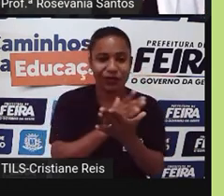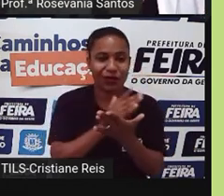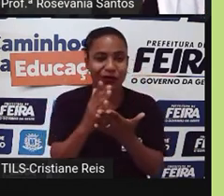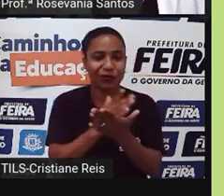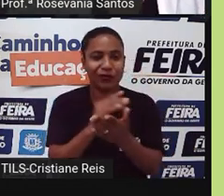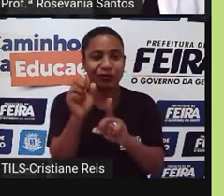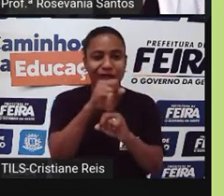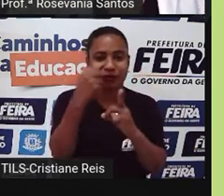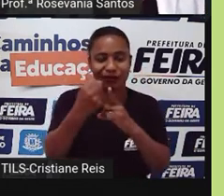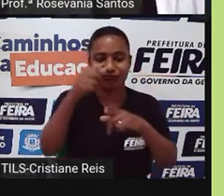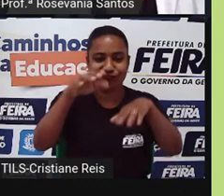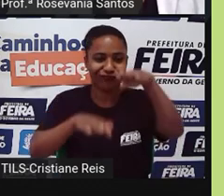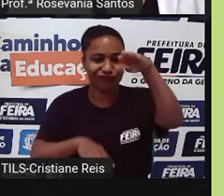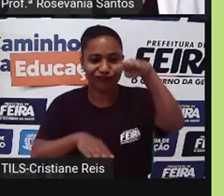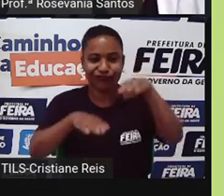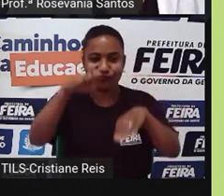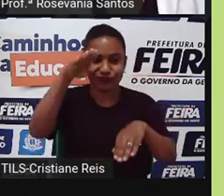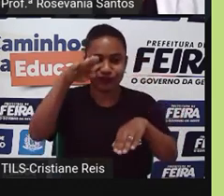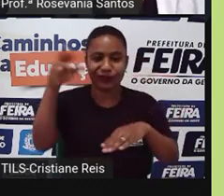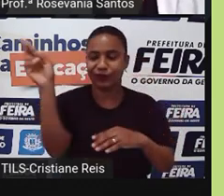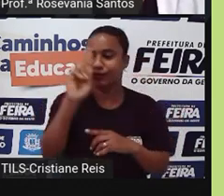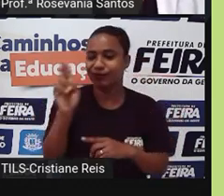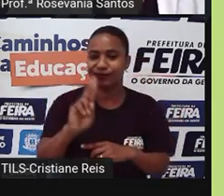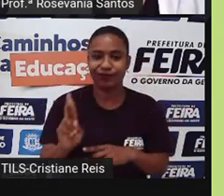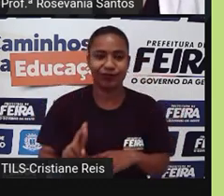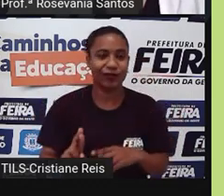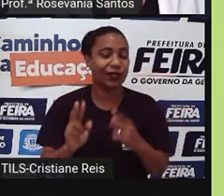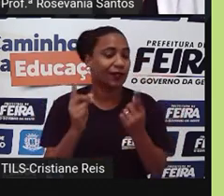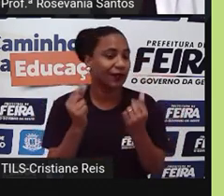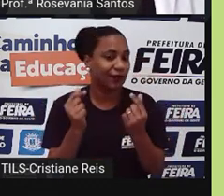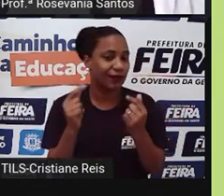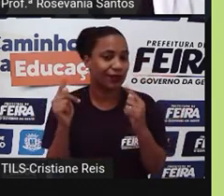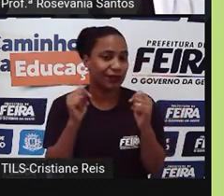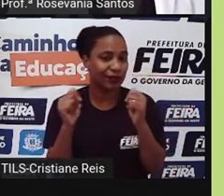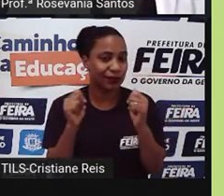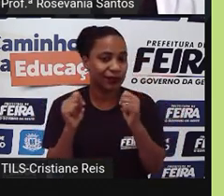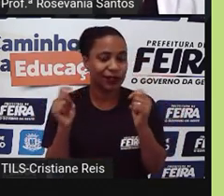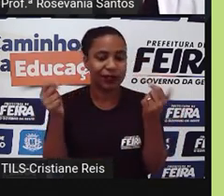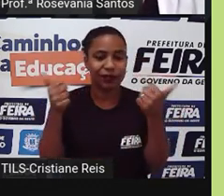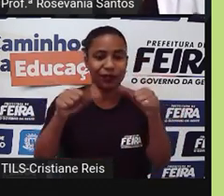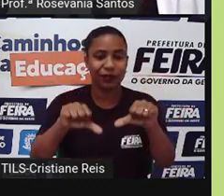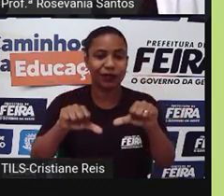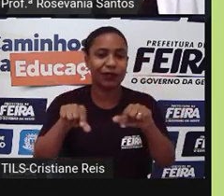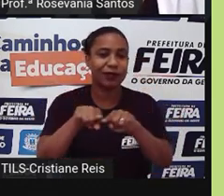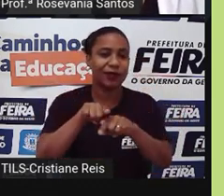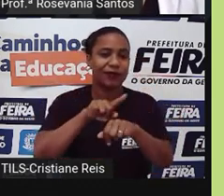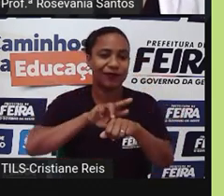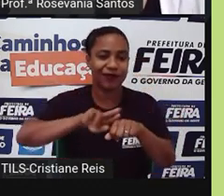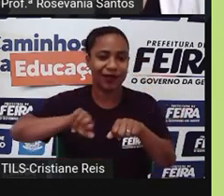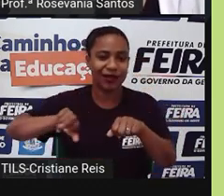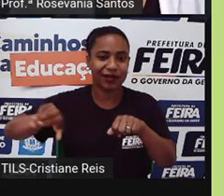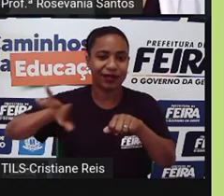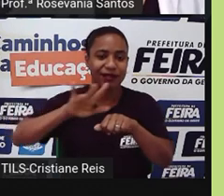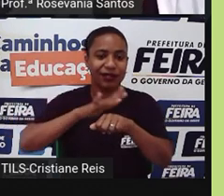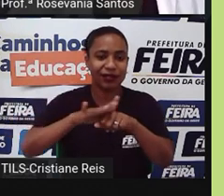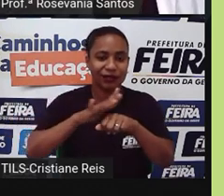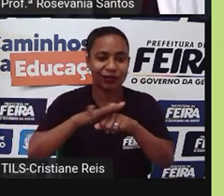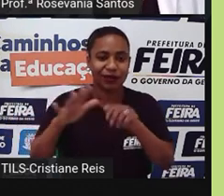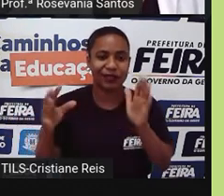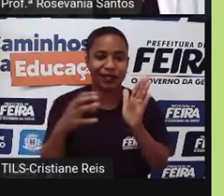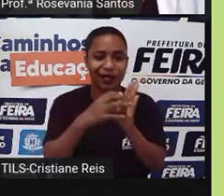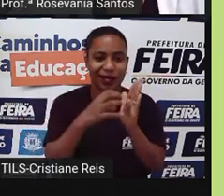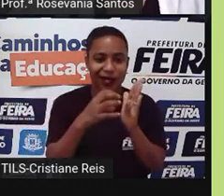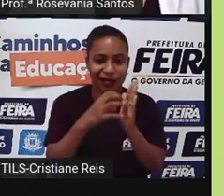Então, o país está um pouco arrasado, né, economicamente, além de terem uma série de doenças, né, como a AIDS,